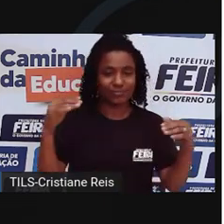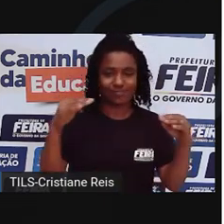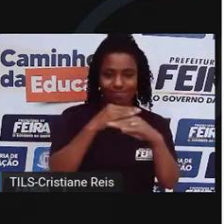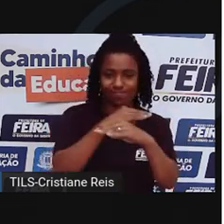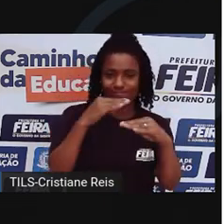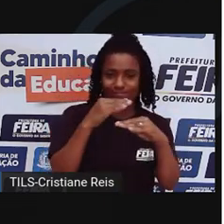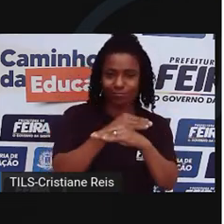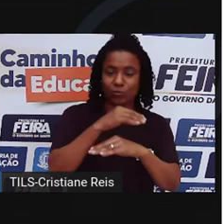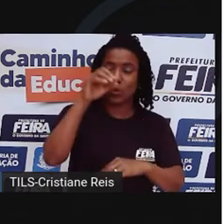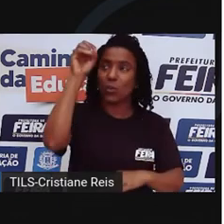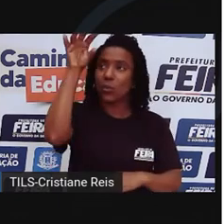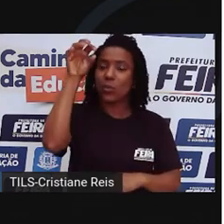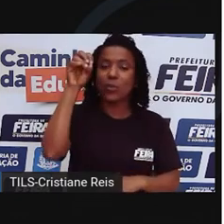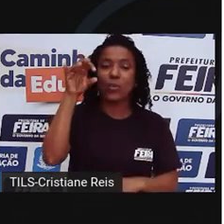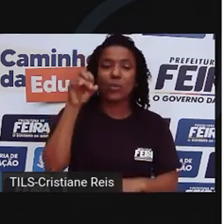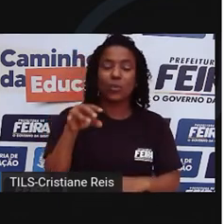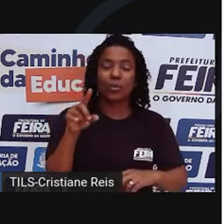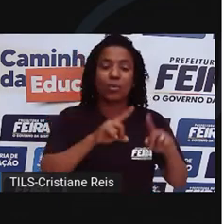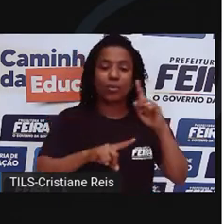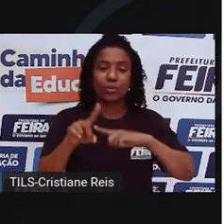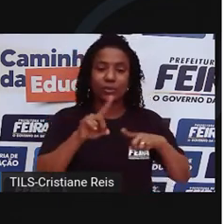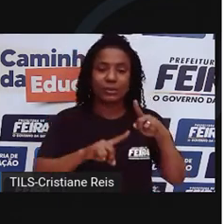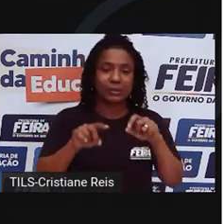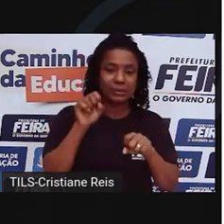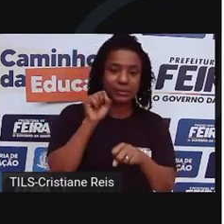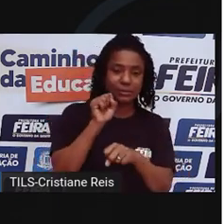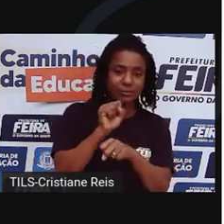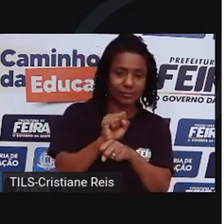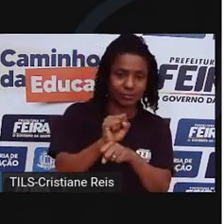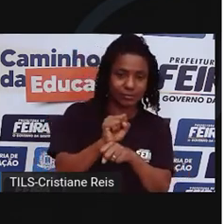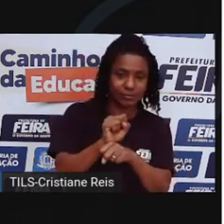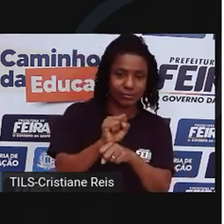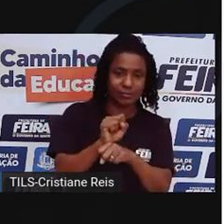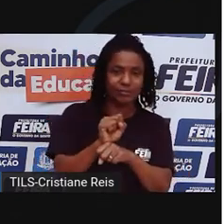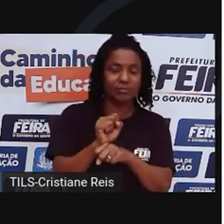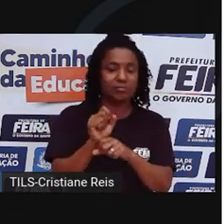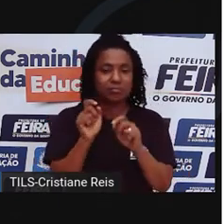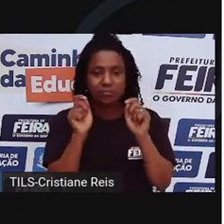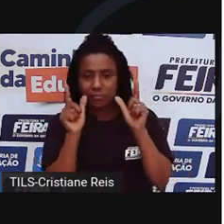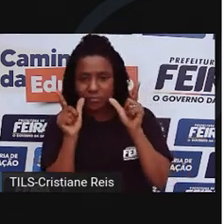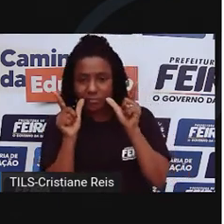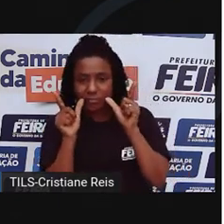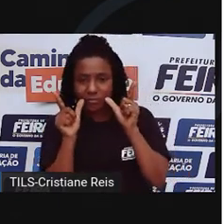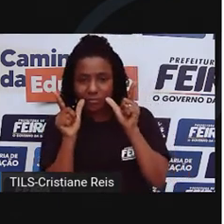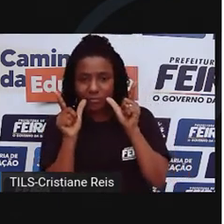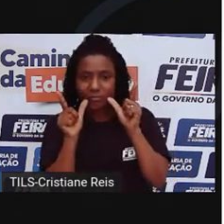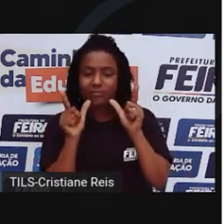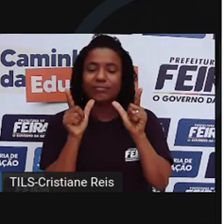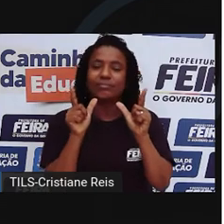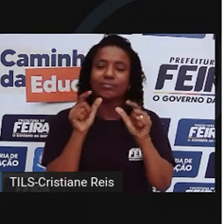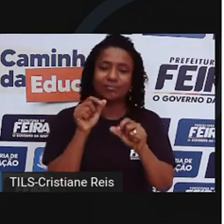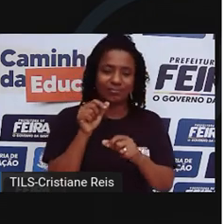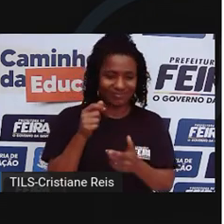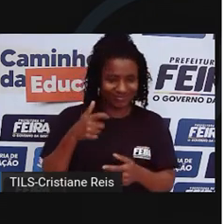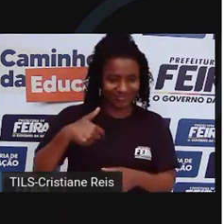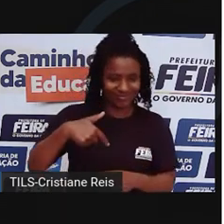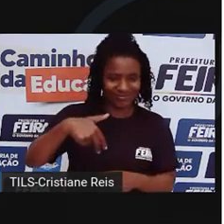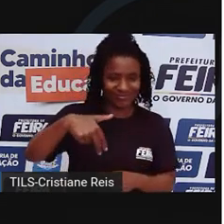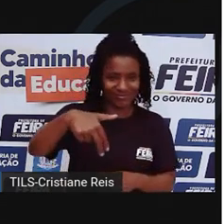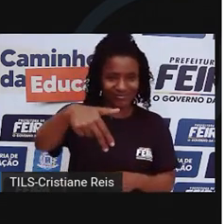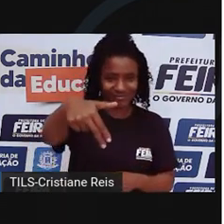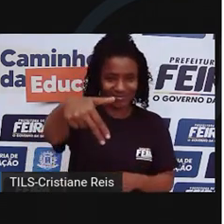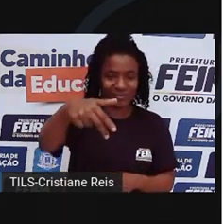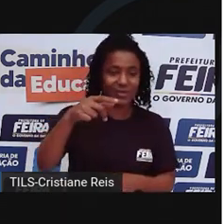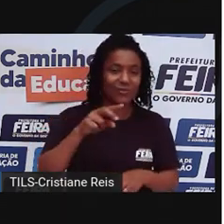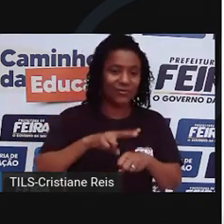passar e quem deve esperar a vez. Cada cor tem um significado. Verde, vá.